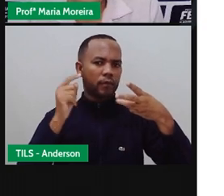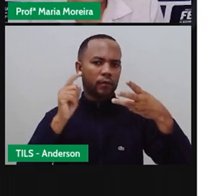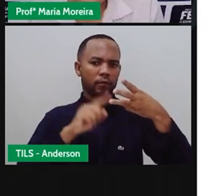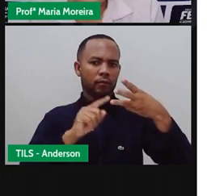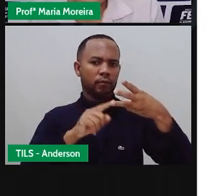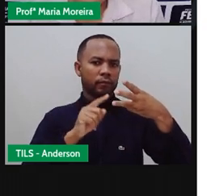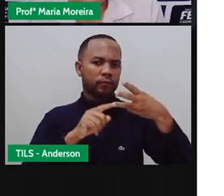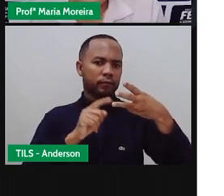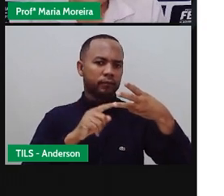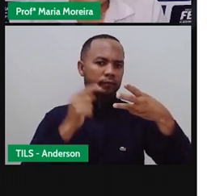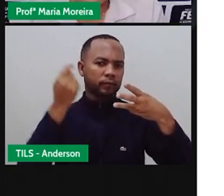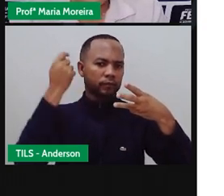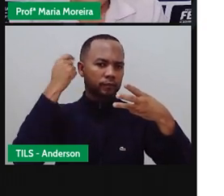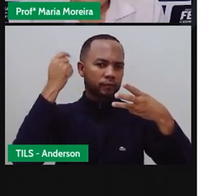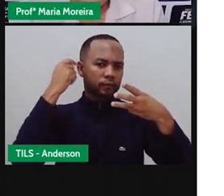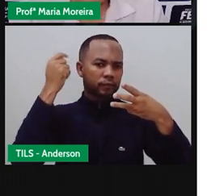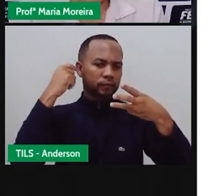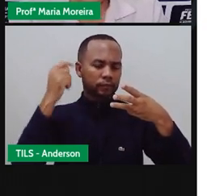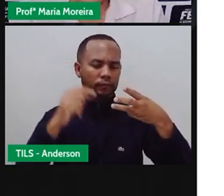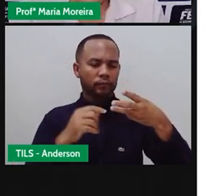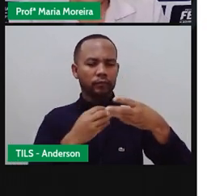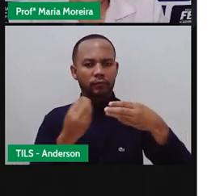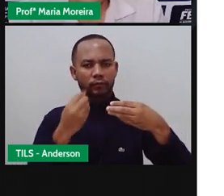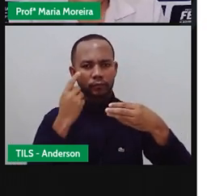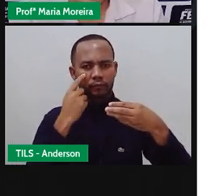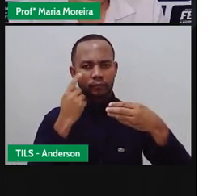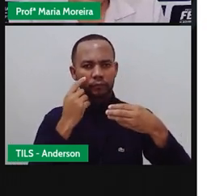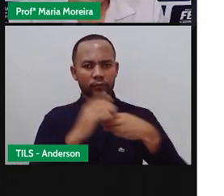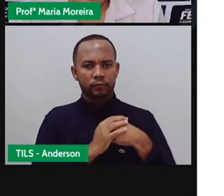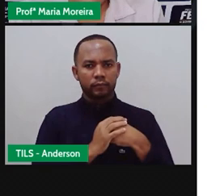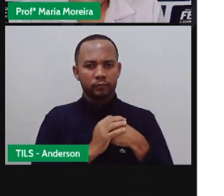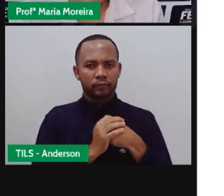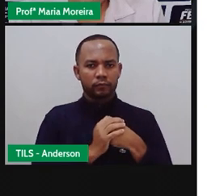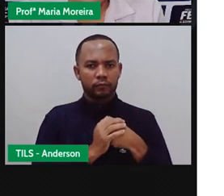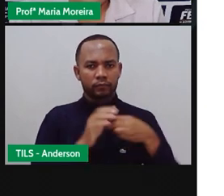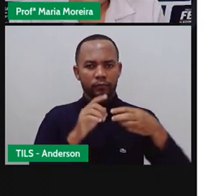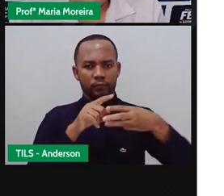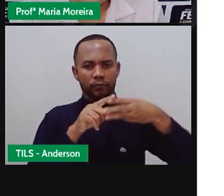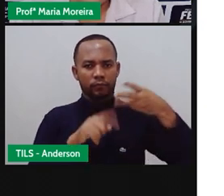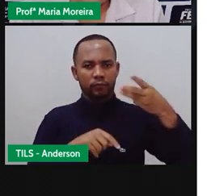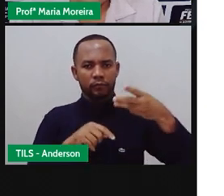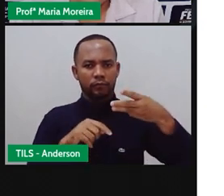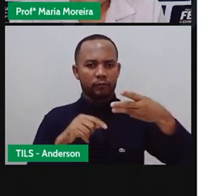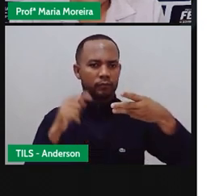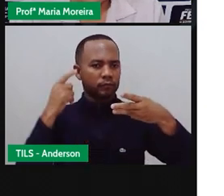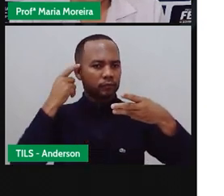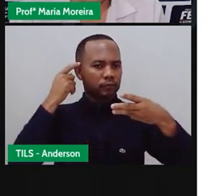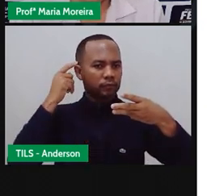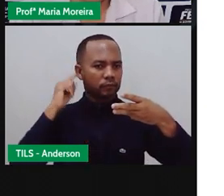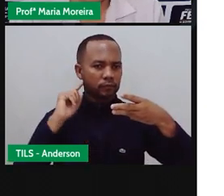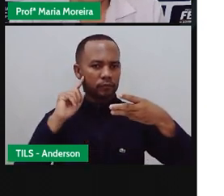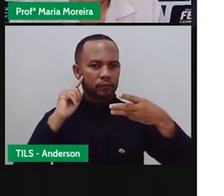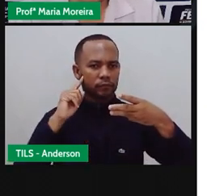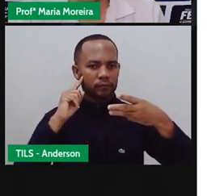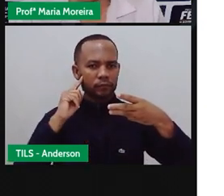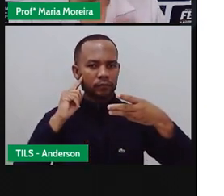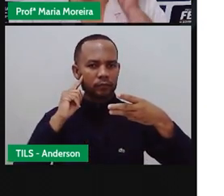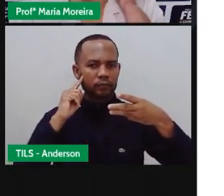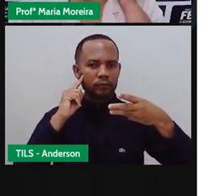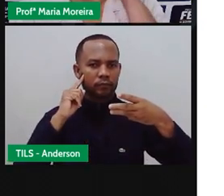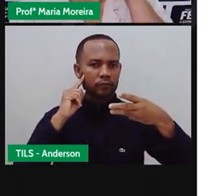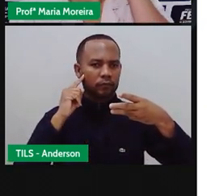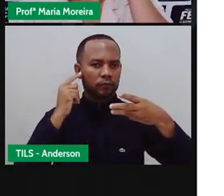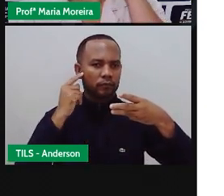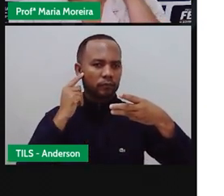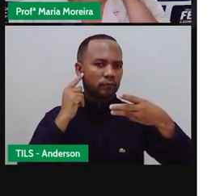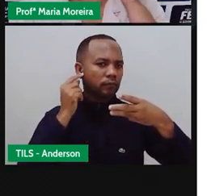nesse desenho a tem exatamente isso A orelha externa, né? Que fica nesse pedaço aqui E aí a tem o pavilhão,